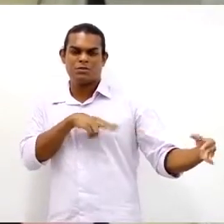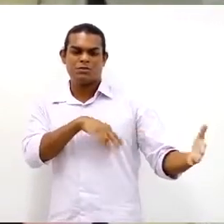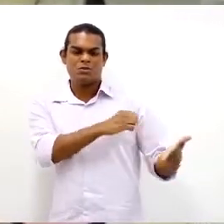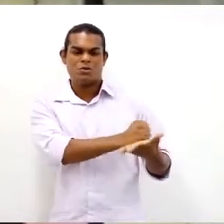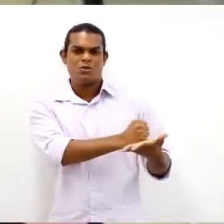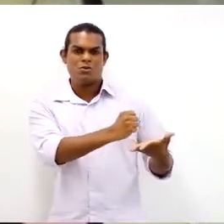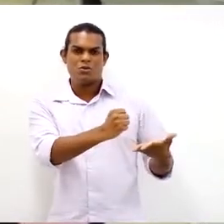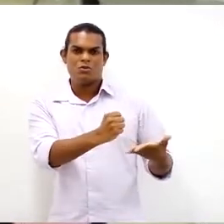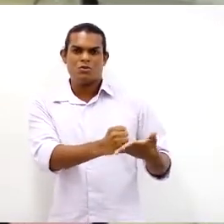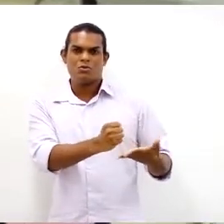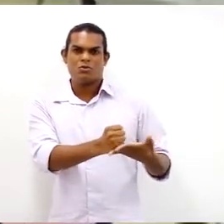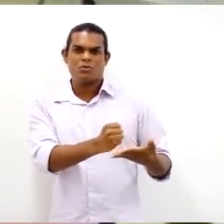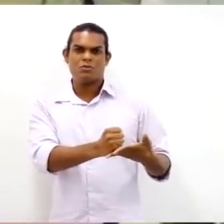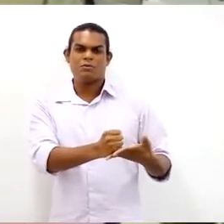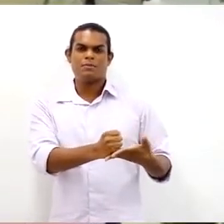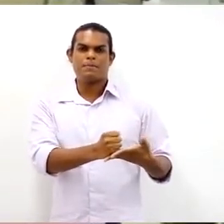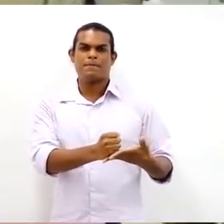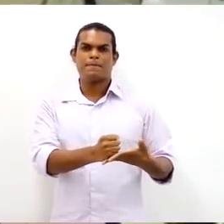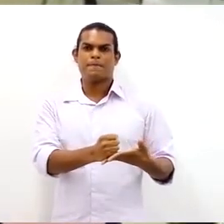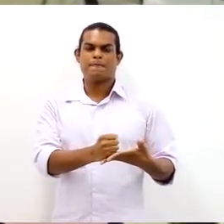dá confortabilidade.